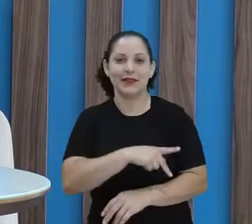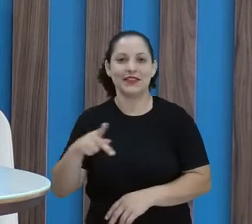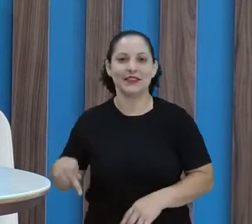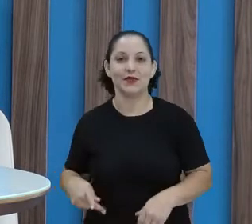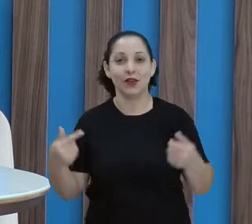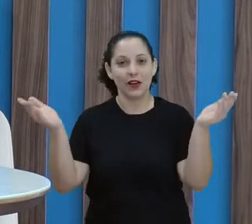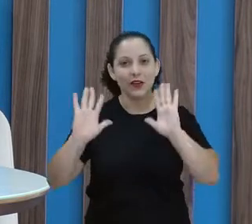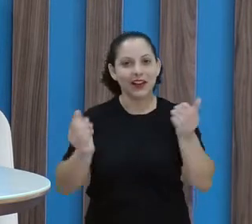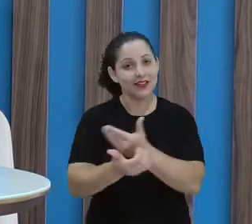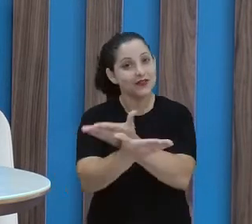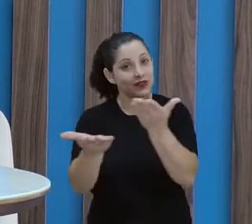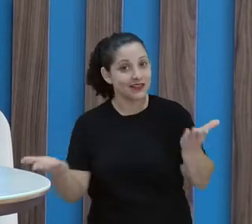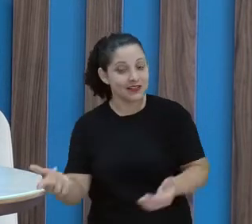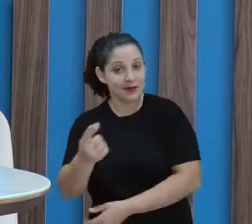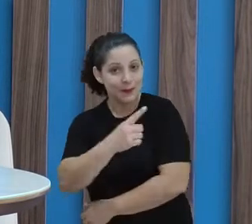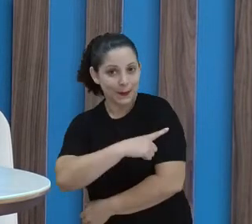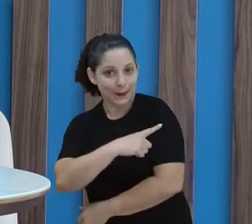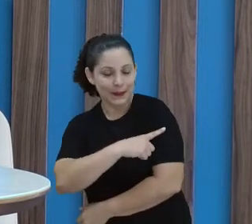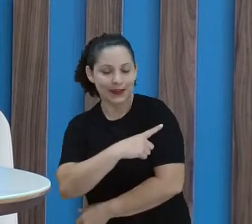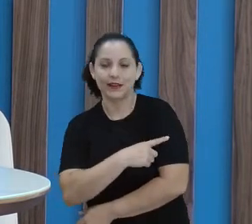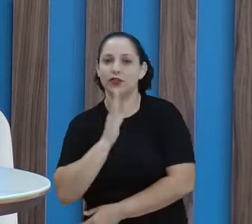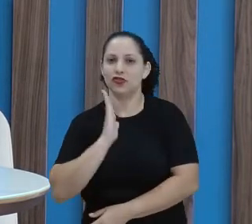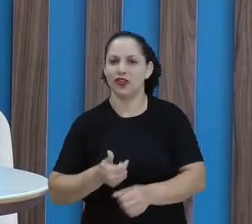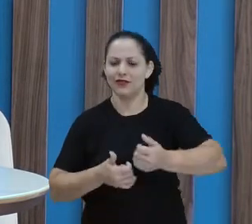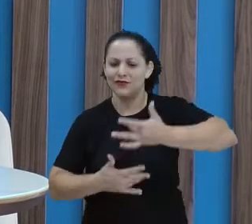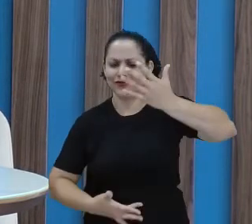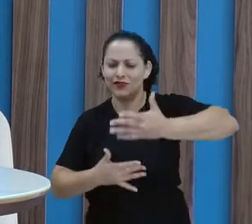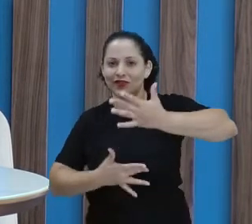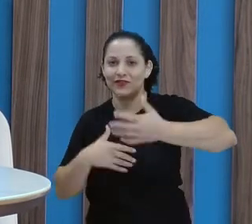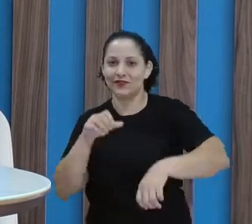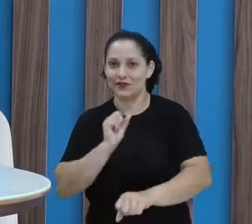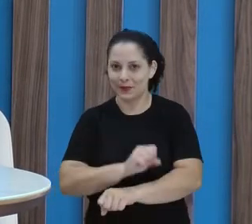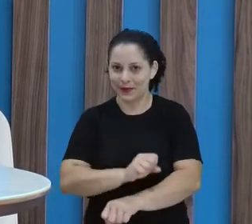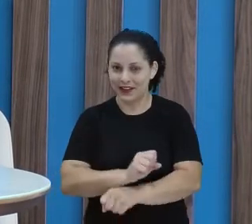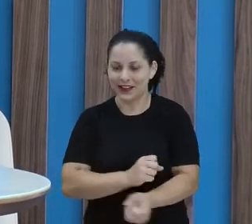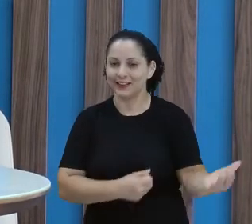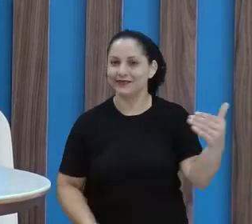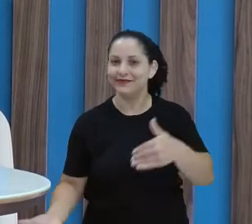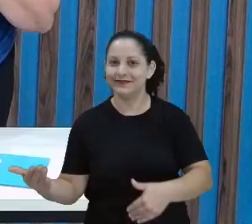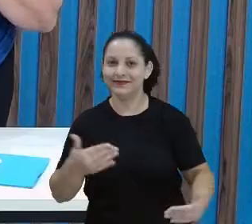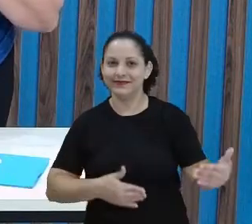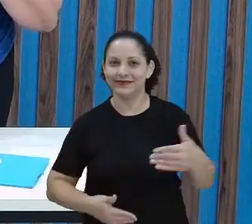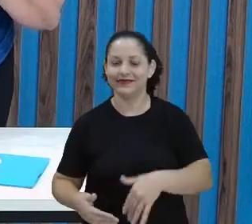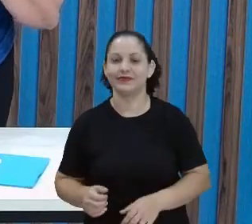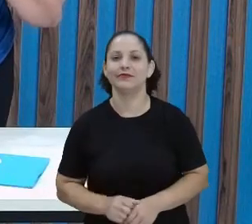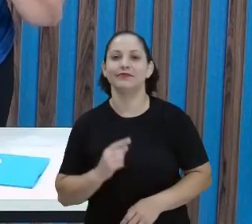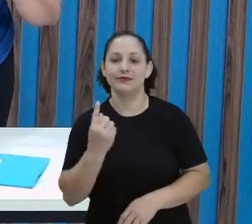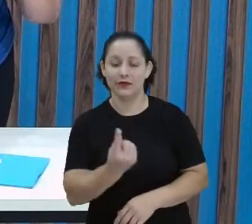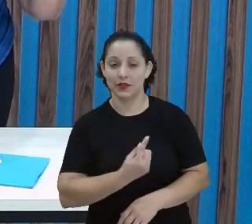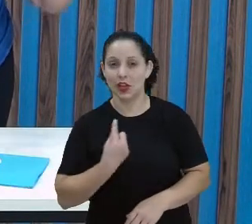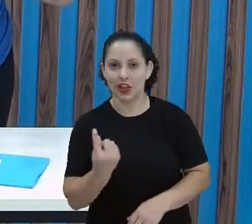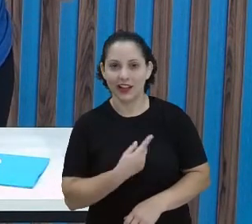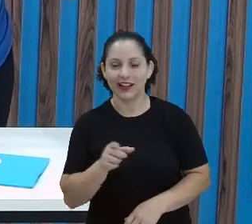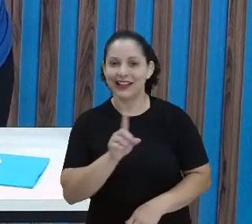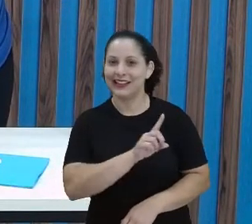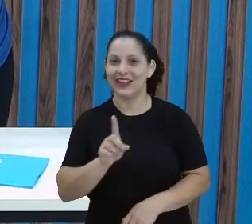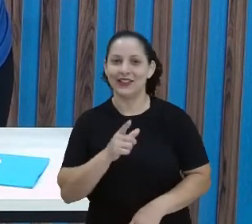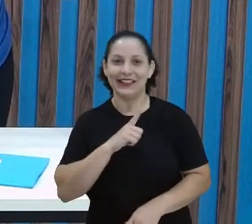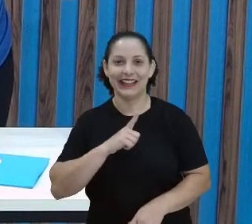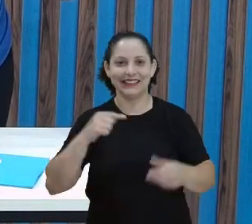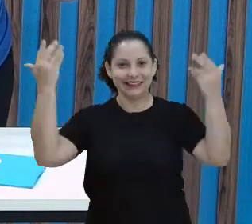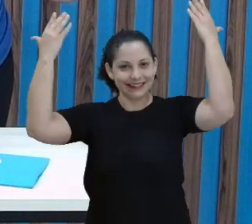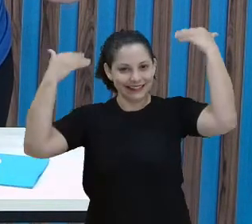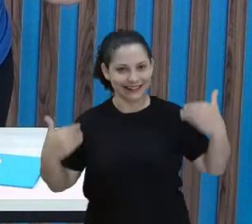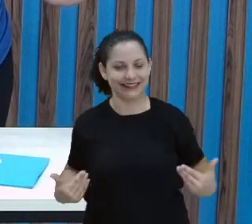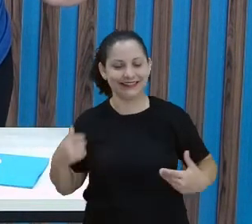turminha do primeiro ano, já estou aqui a posto no chat, aguardando qualquer mensagem, tá certo? não estamos só não, estamos aqui com a